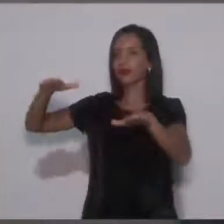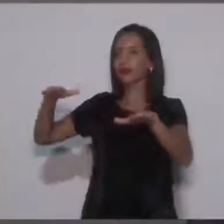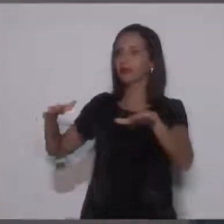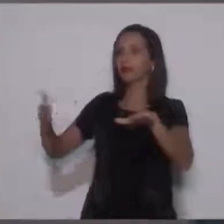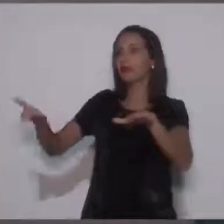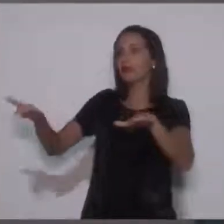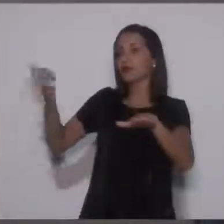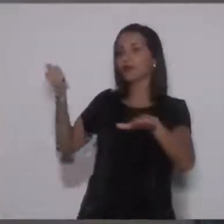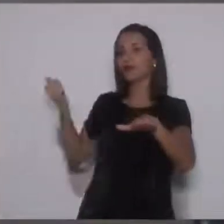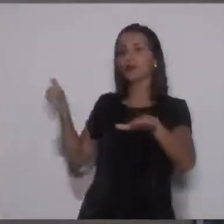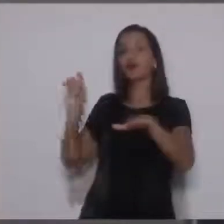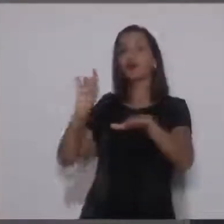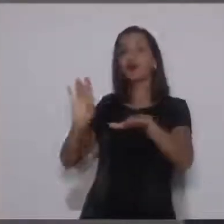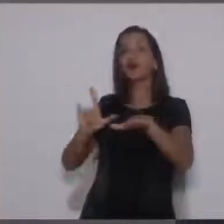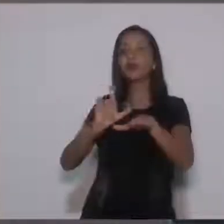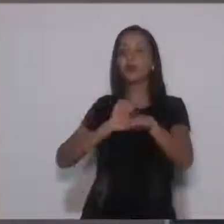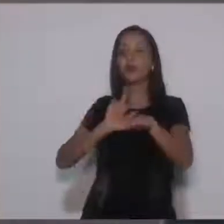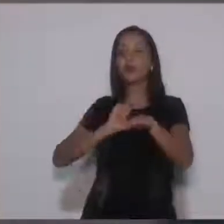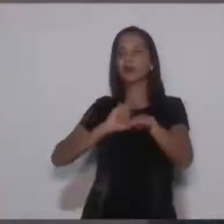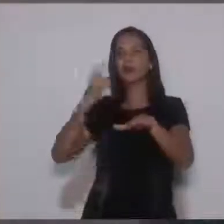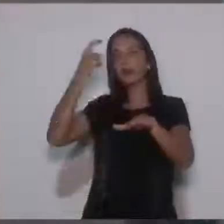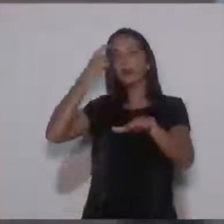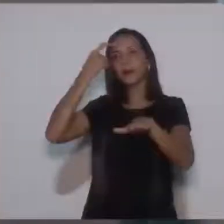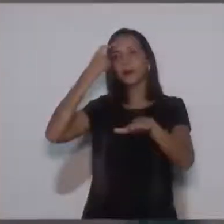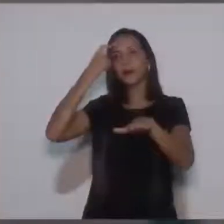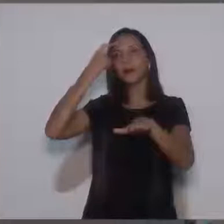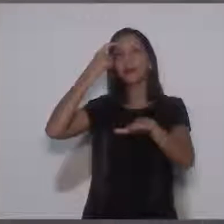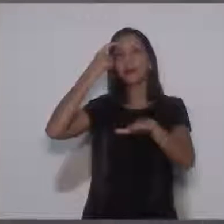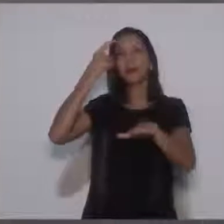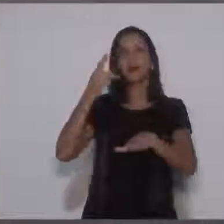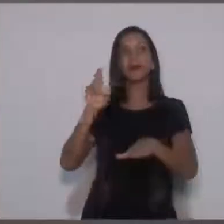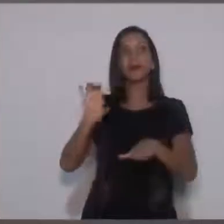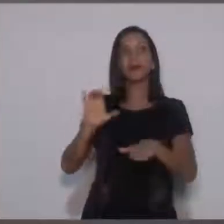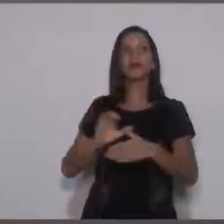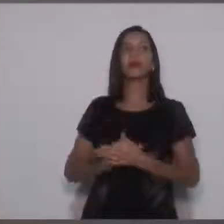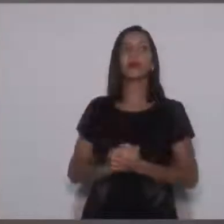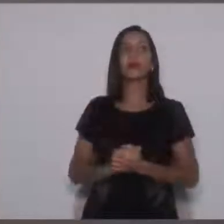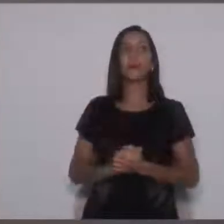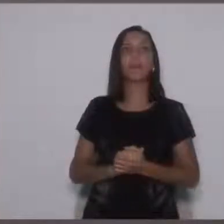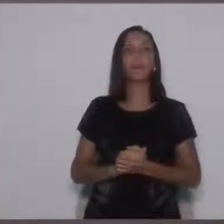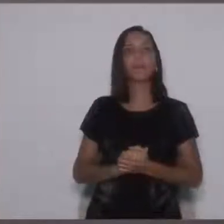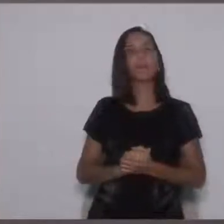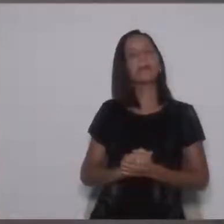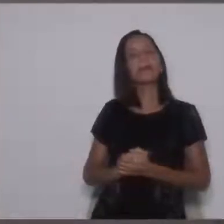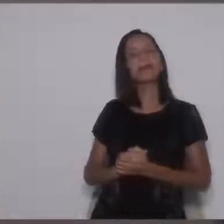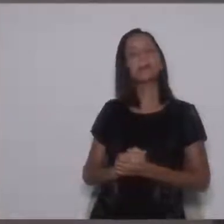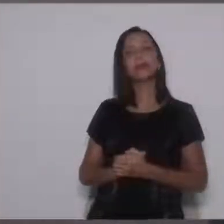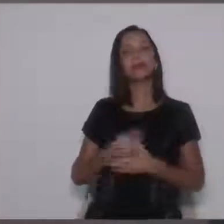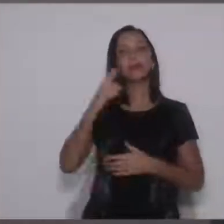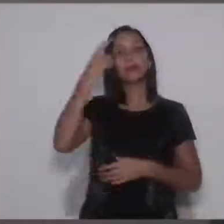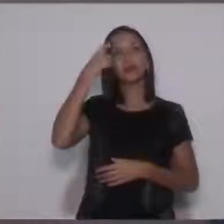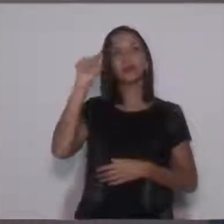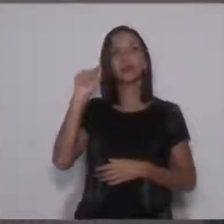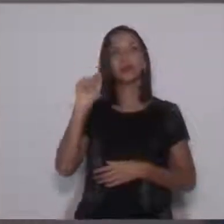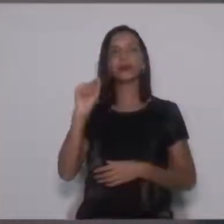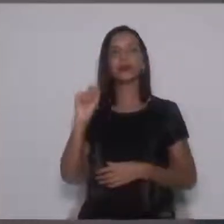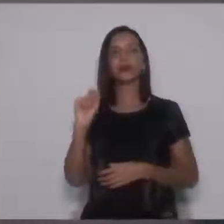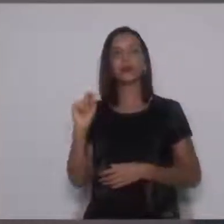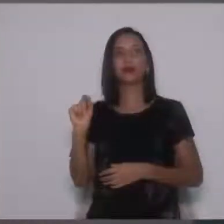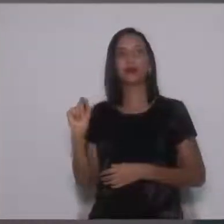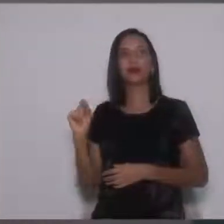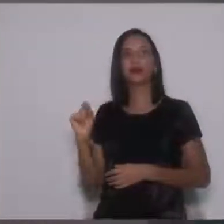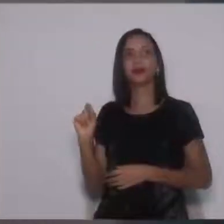Zubem, só que a gente precisa, Edson PC, vereador, pensar que a diminuição